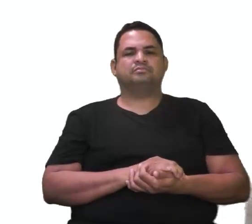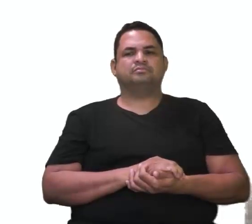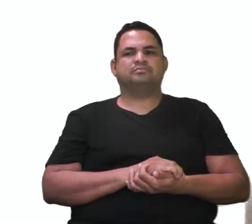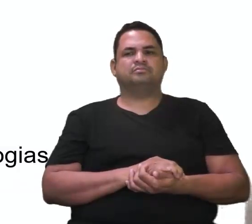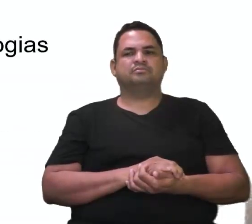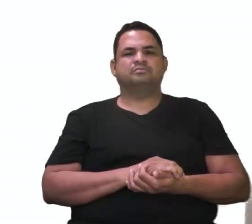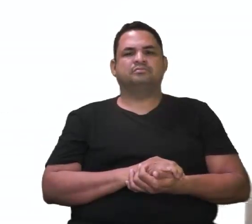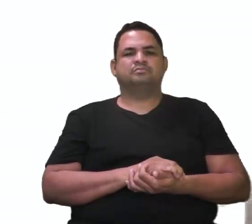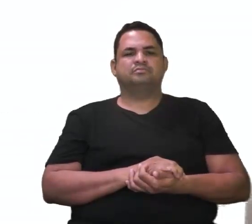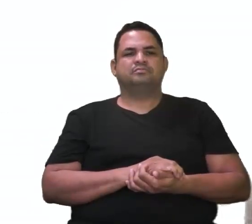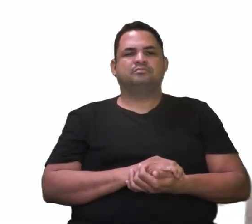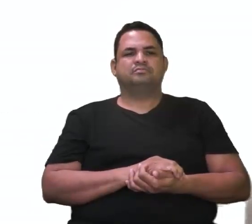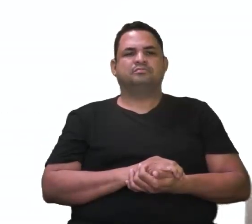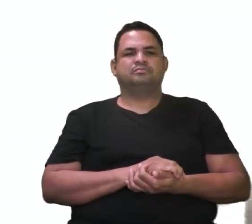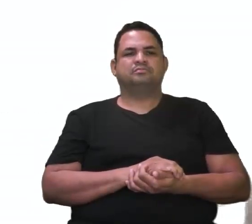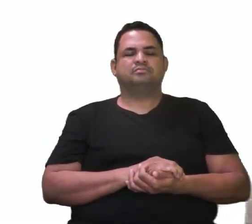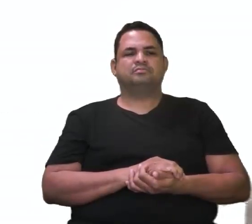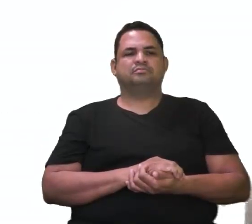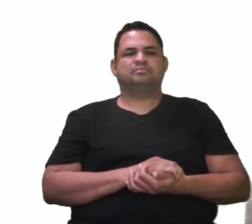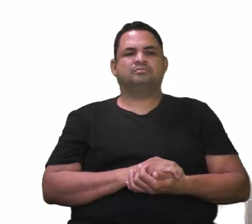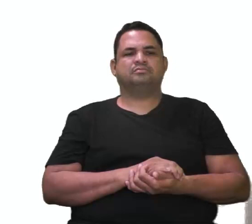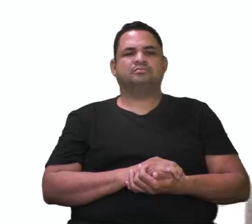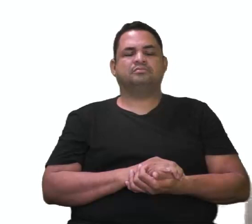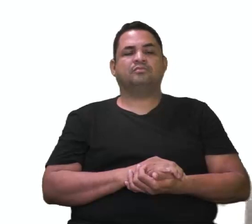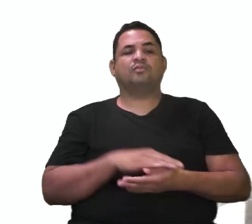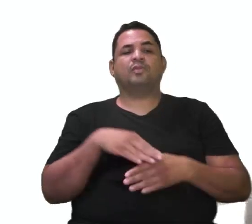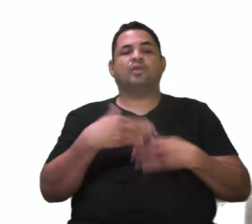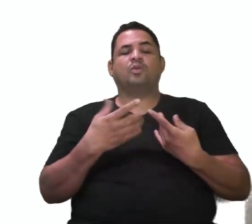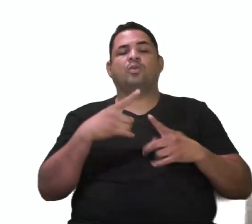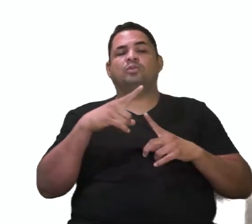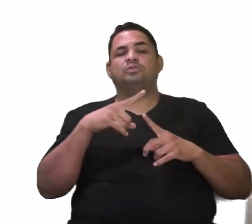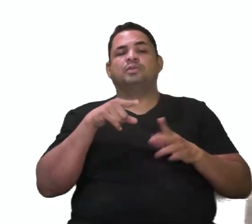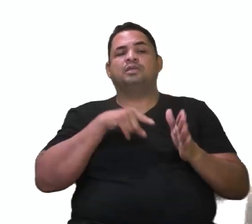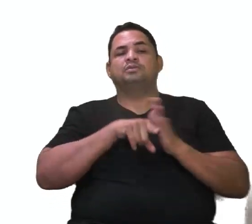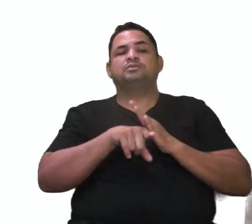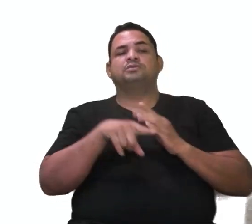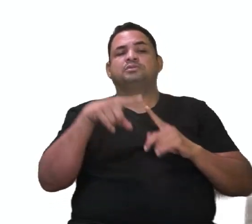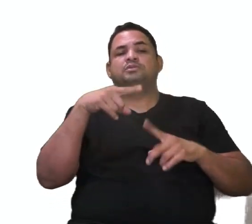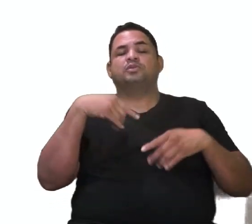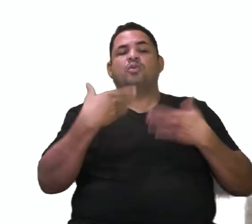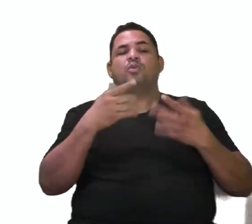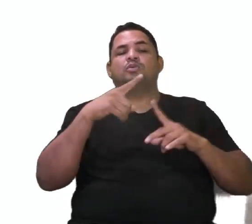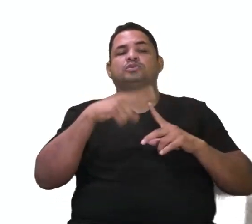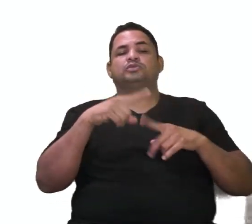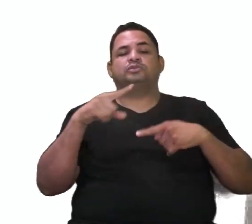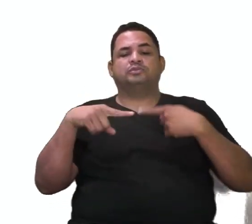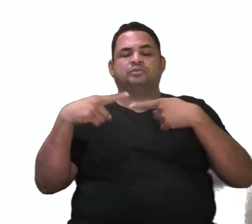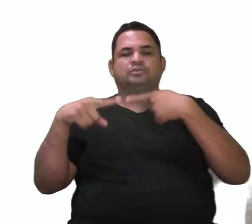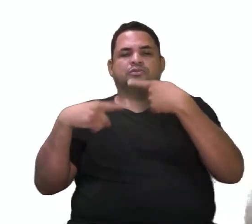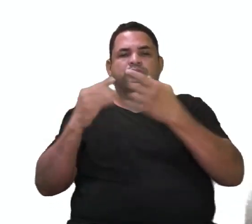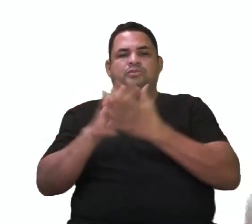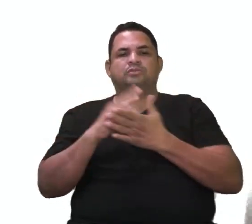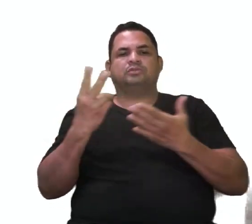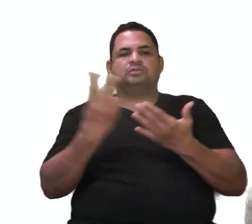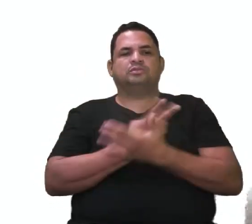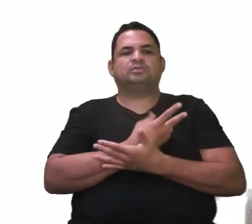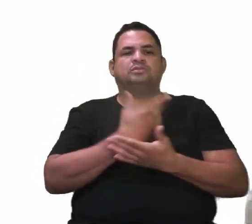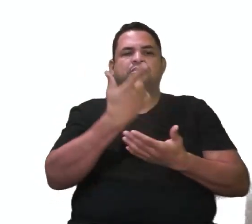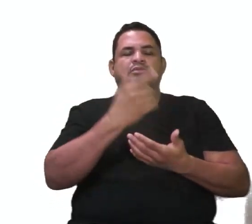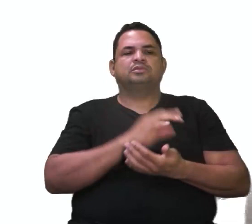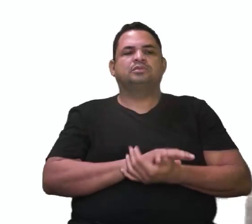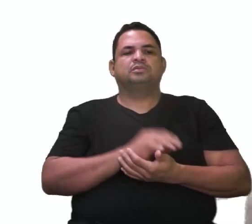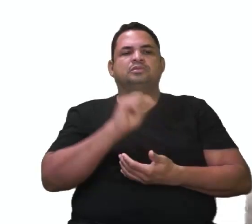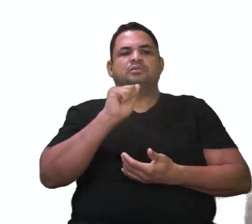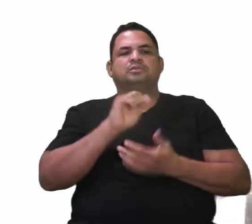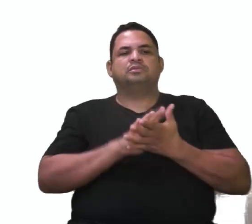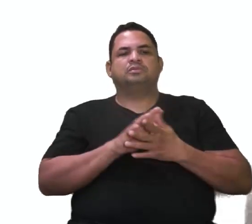A questãozinha. Então, que tipo, a questão está perguntando que tipo de evolução aconteceu aí. Aí, a gente